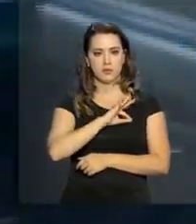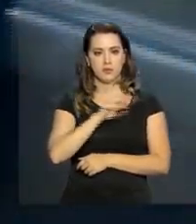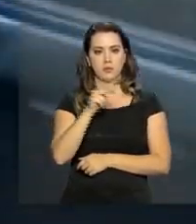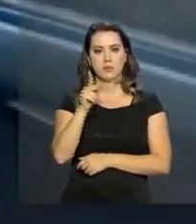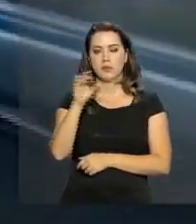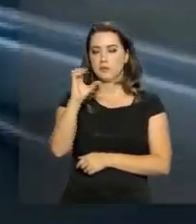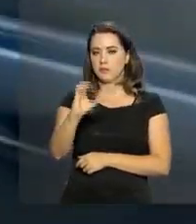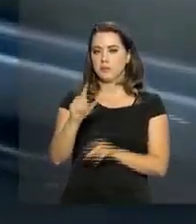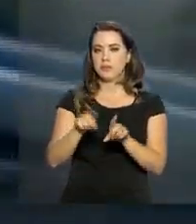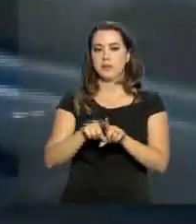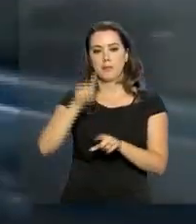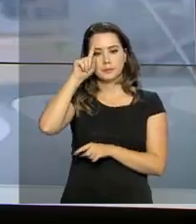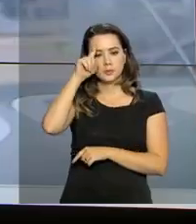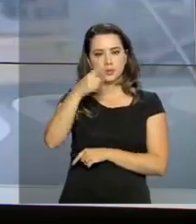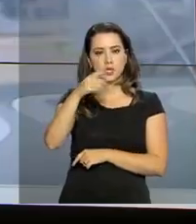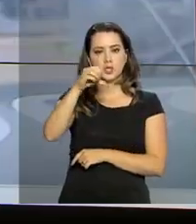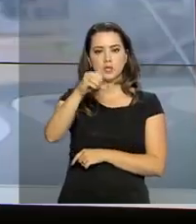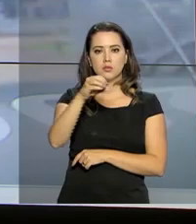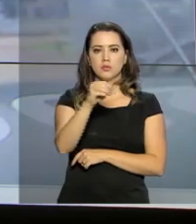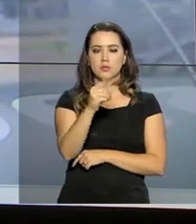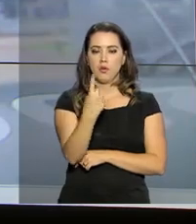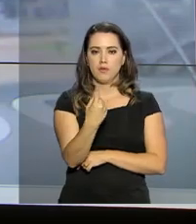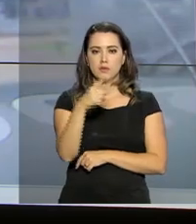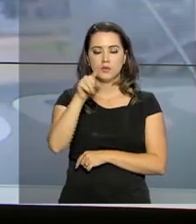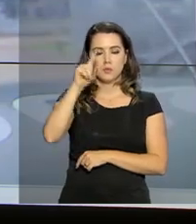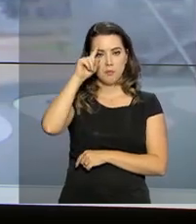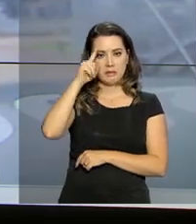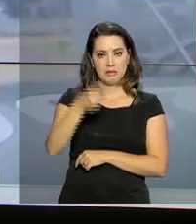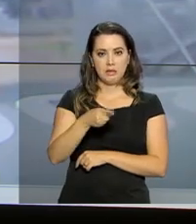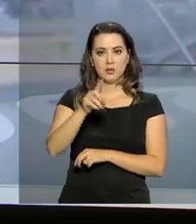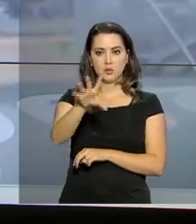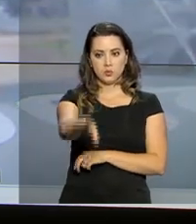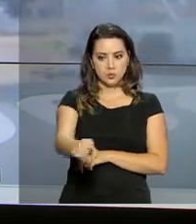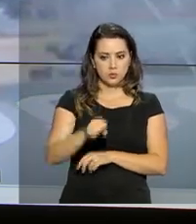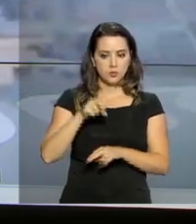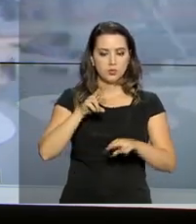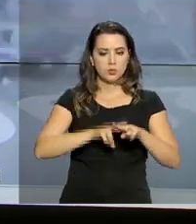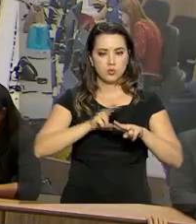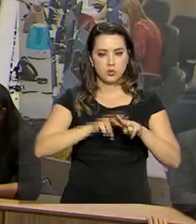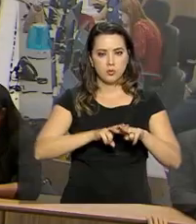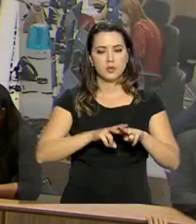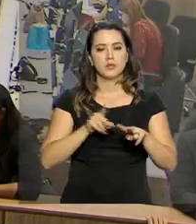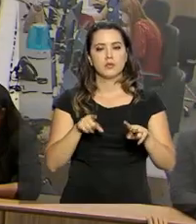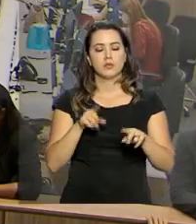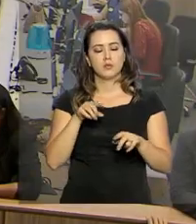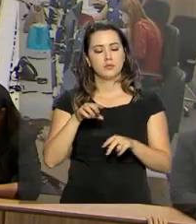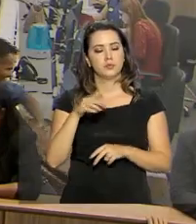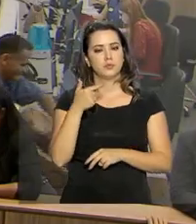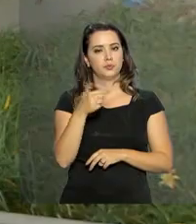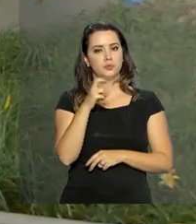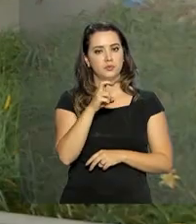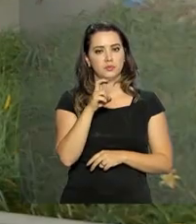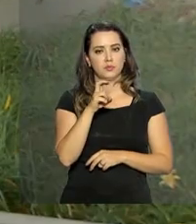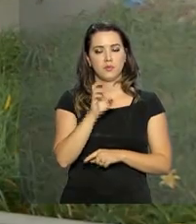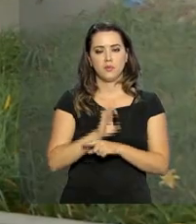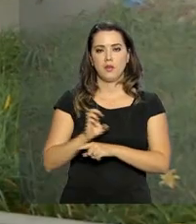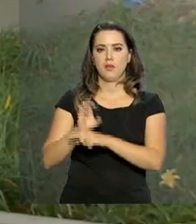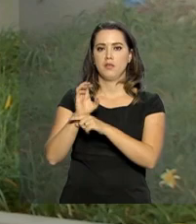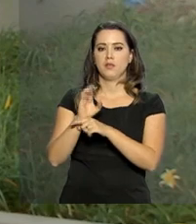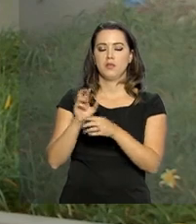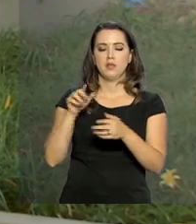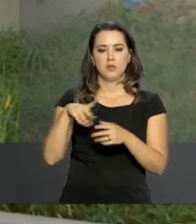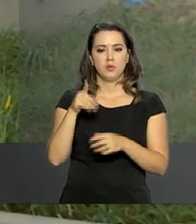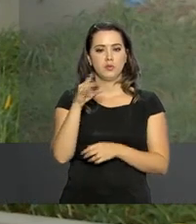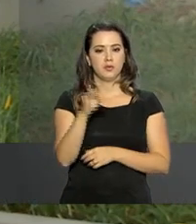cumpriu 901 mandados de prisão e de busca e apreensão em 25 estados e no Distrito Federal. Ao todo,